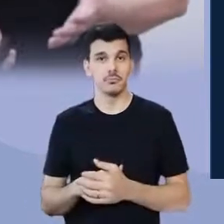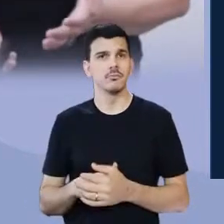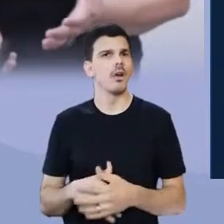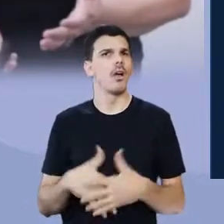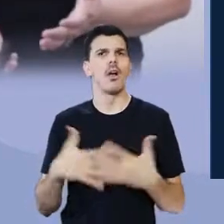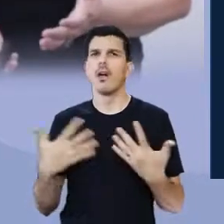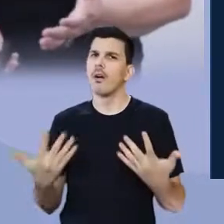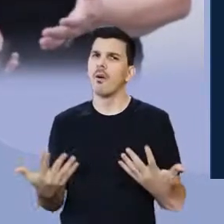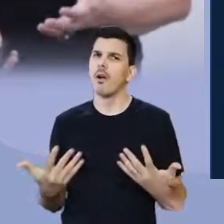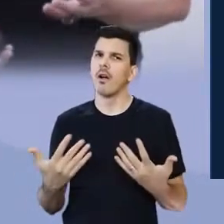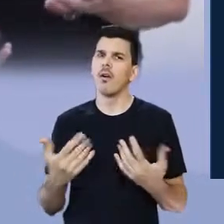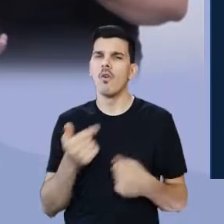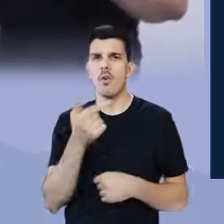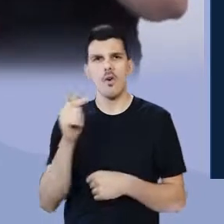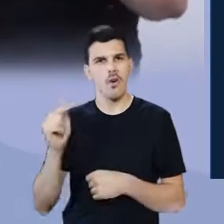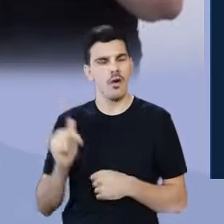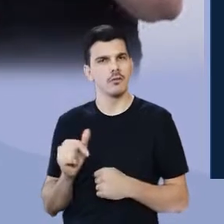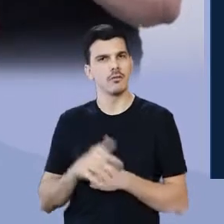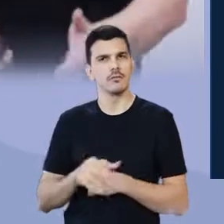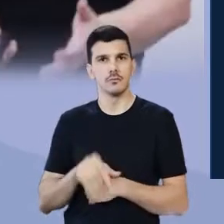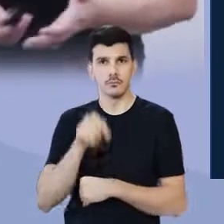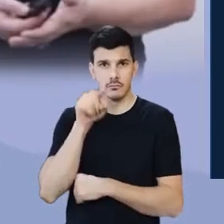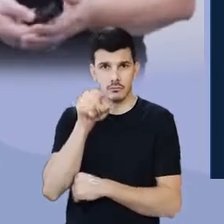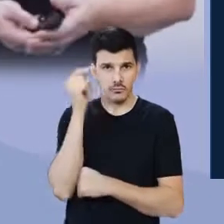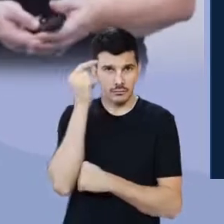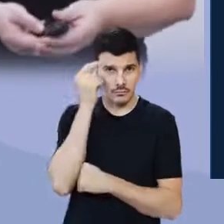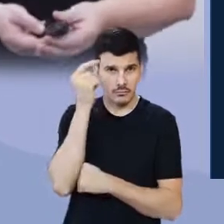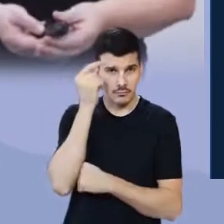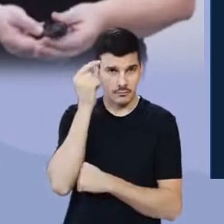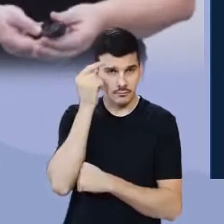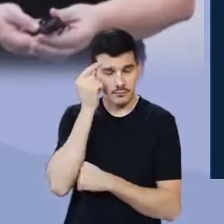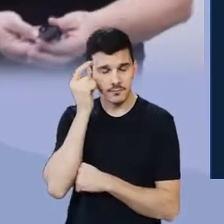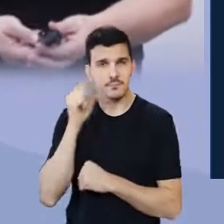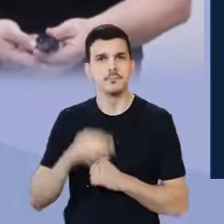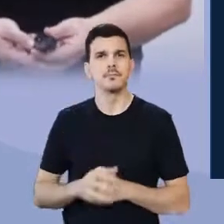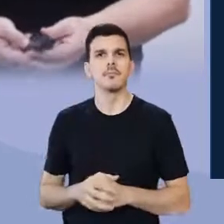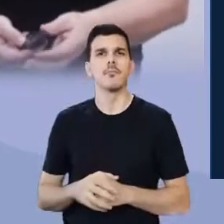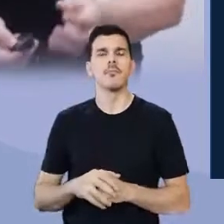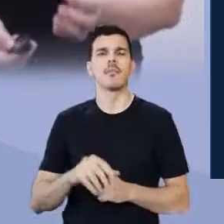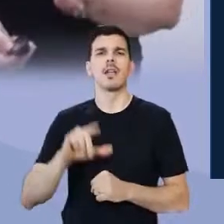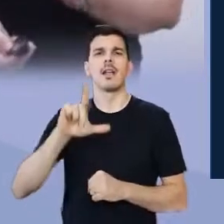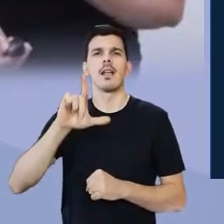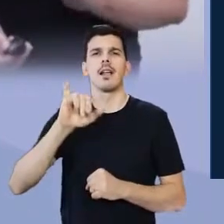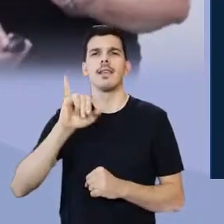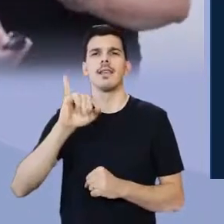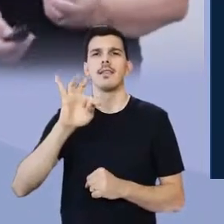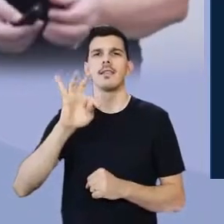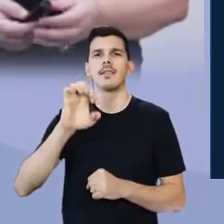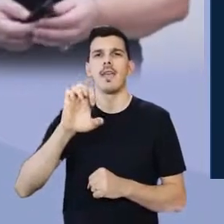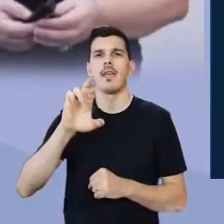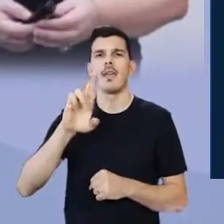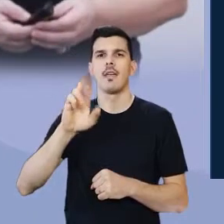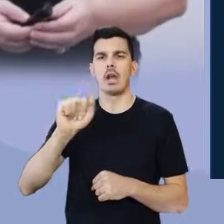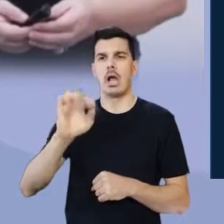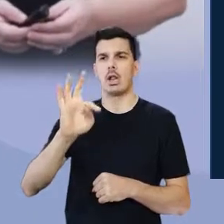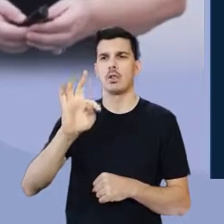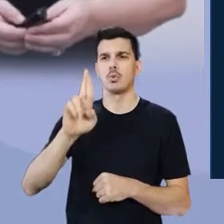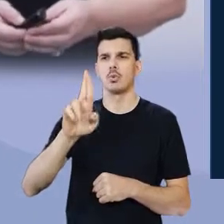moldes? O você pensa quando você pensa em literatura?